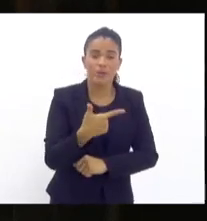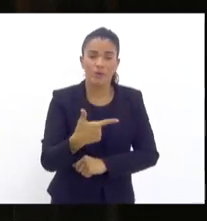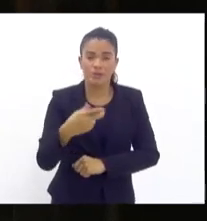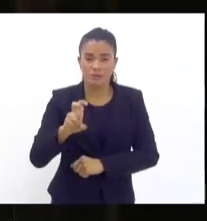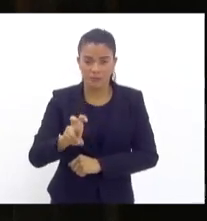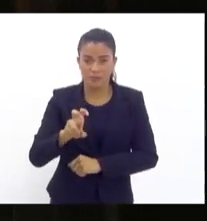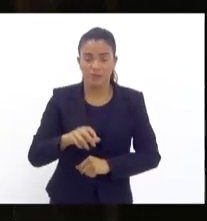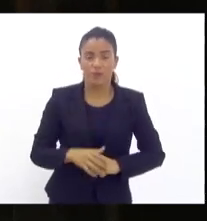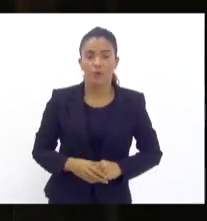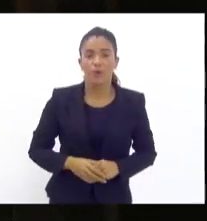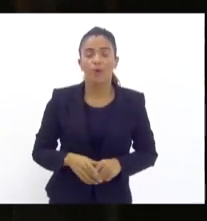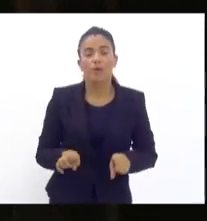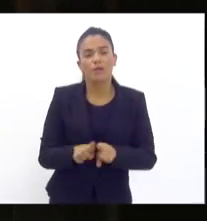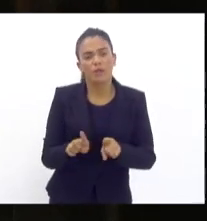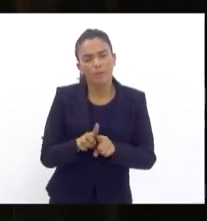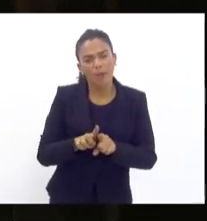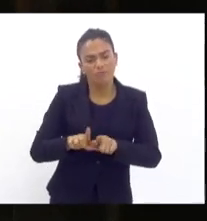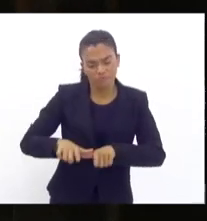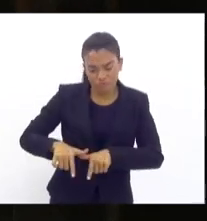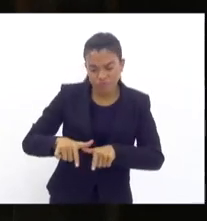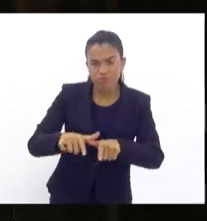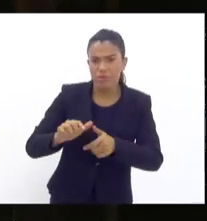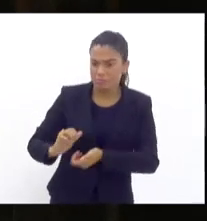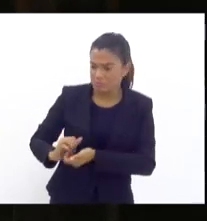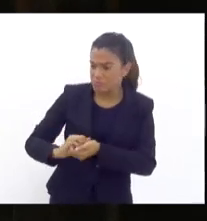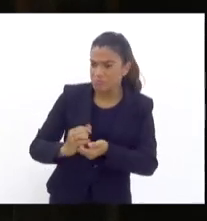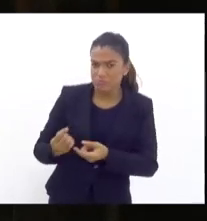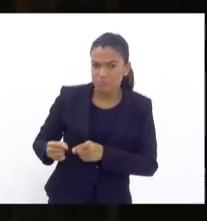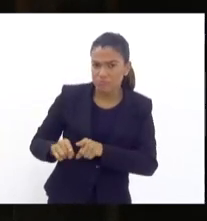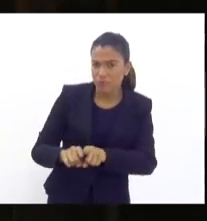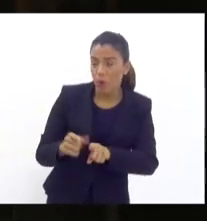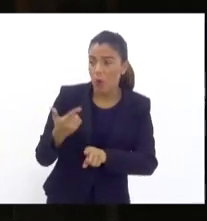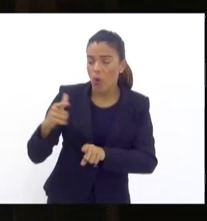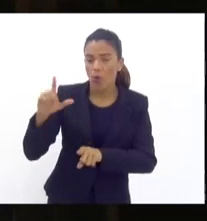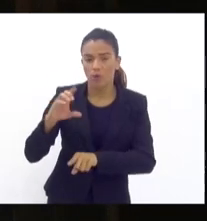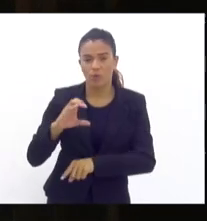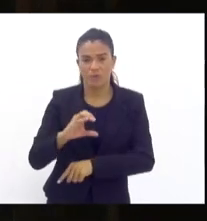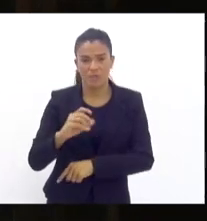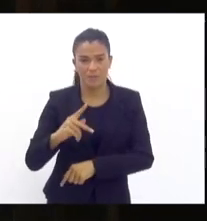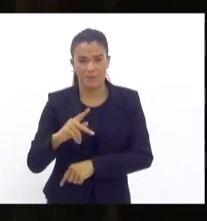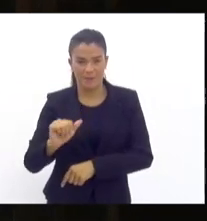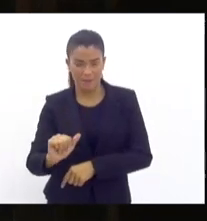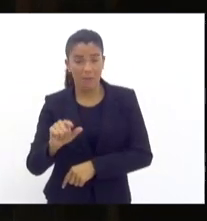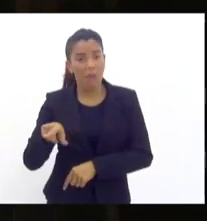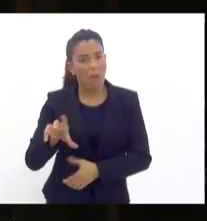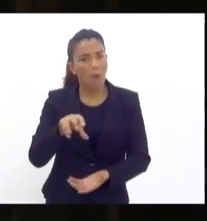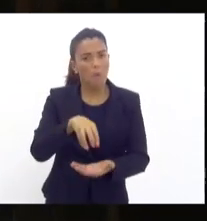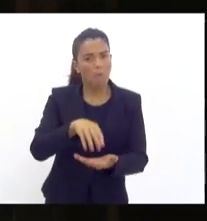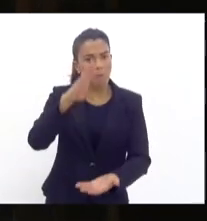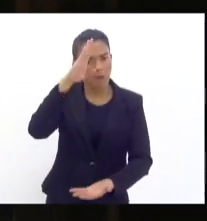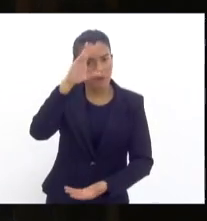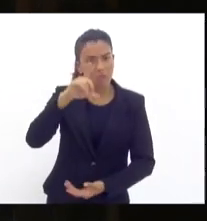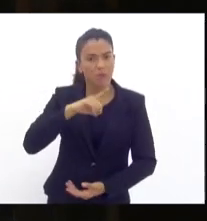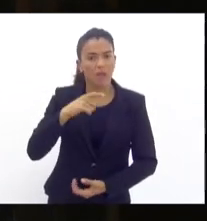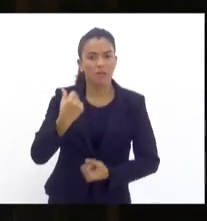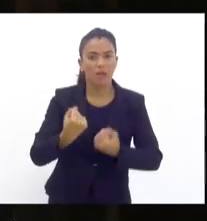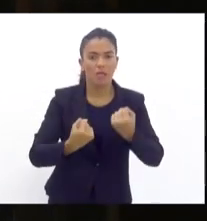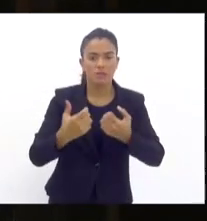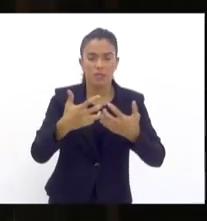em operações conjuntas outras unidades do CPA também. É um batalhão que possui três blindados